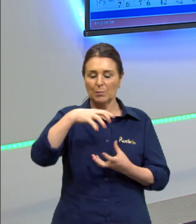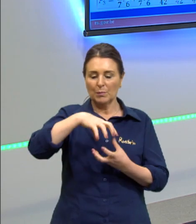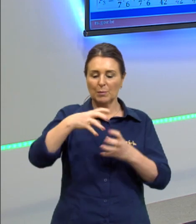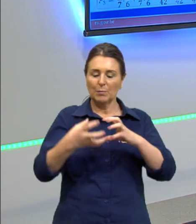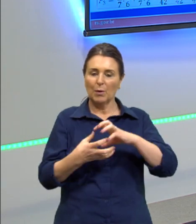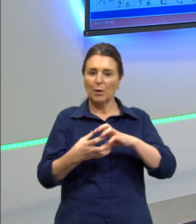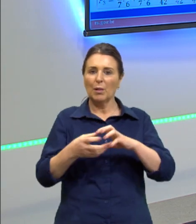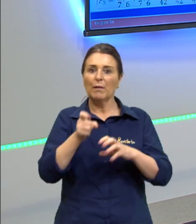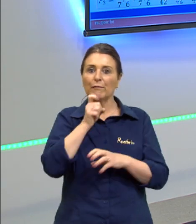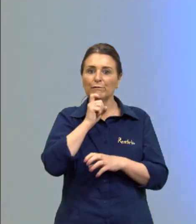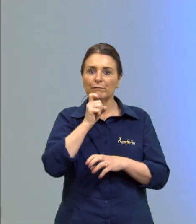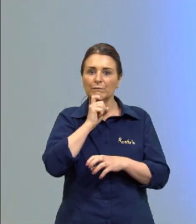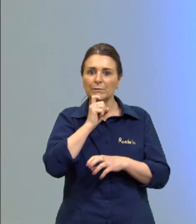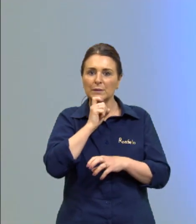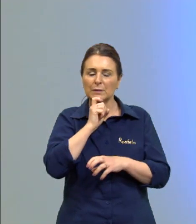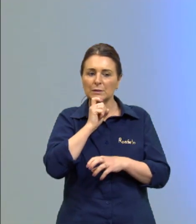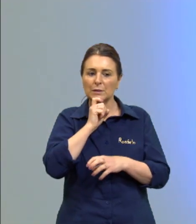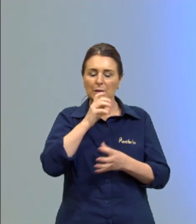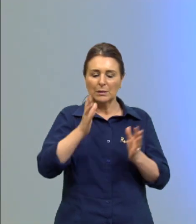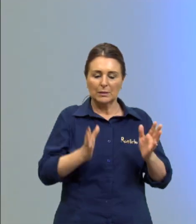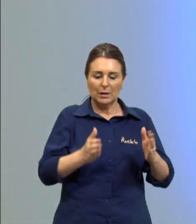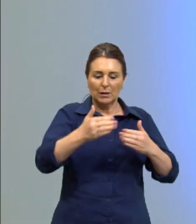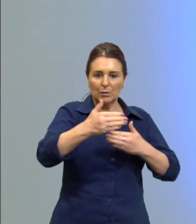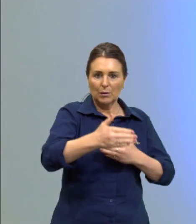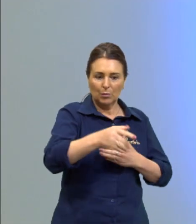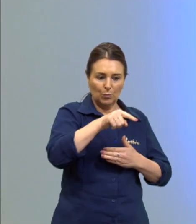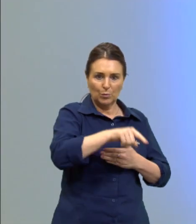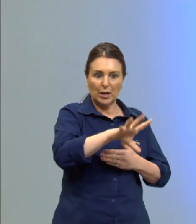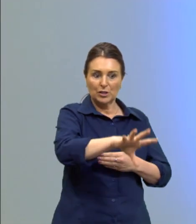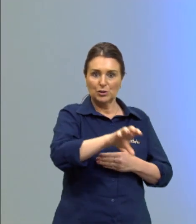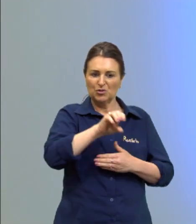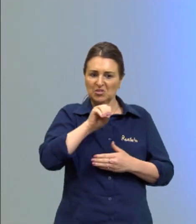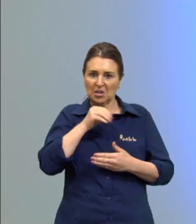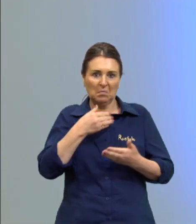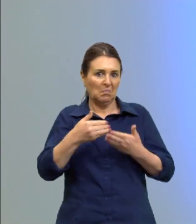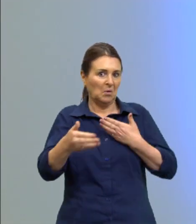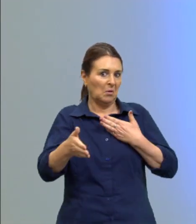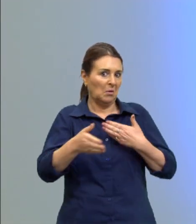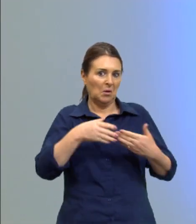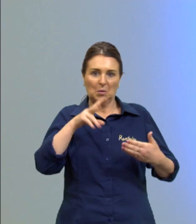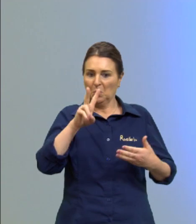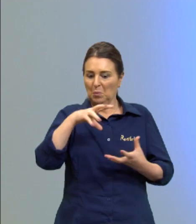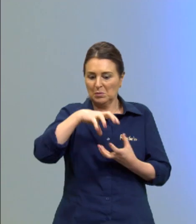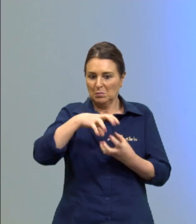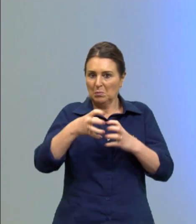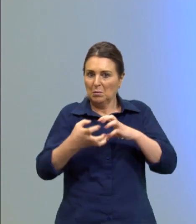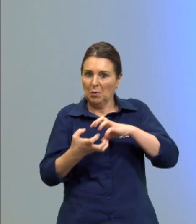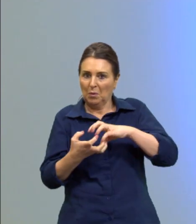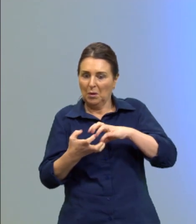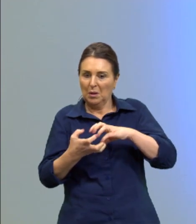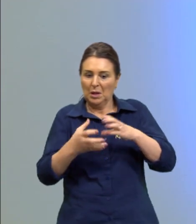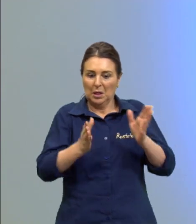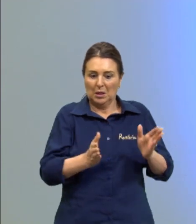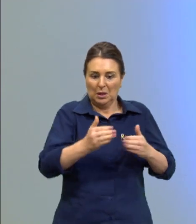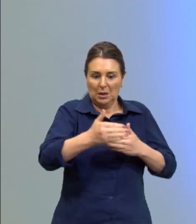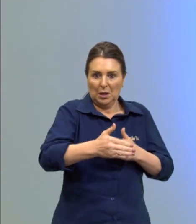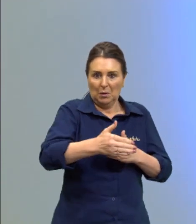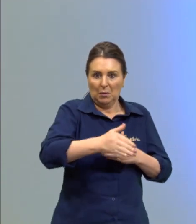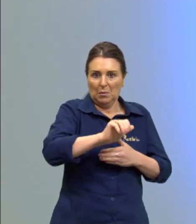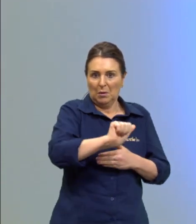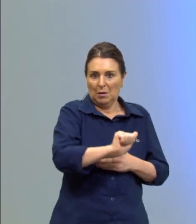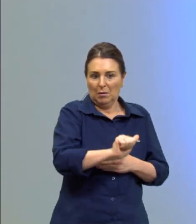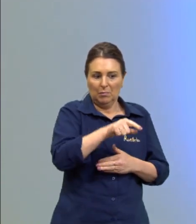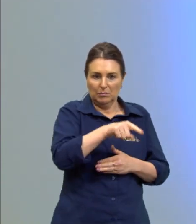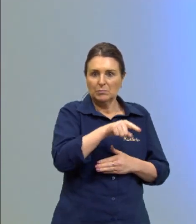verde então se eu tenho lá na urna retirar aleatoriamente duas bolas da urna A e na urna A